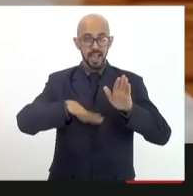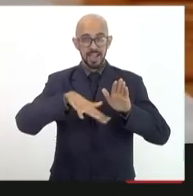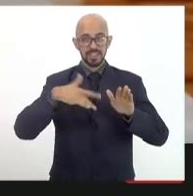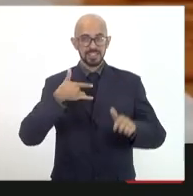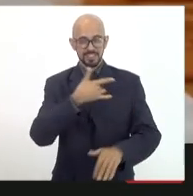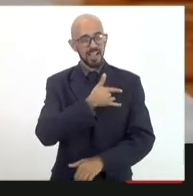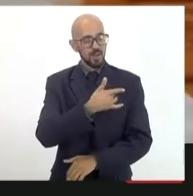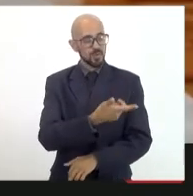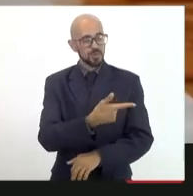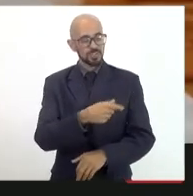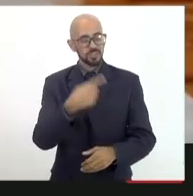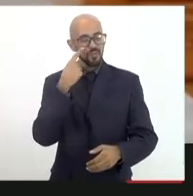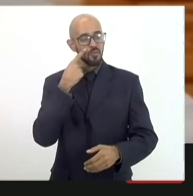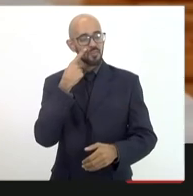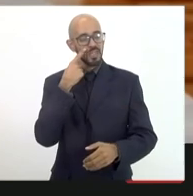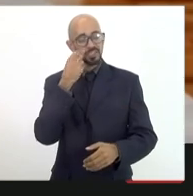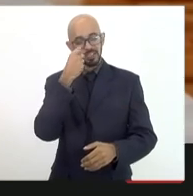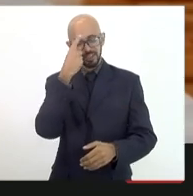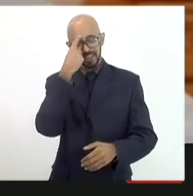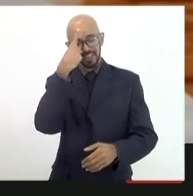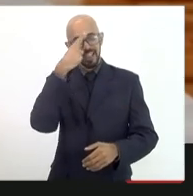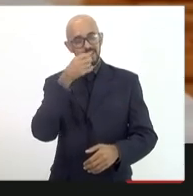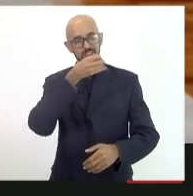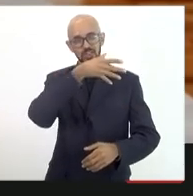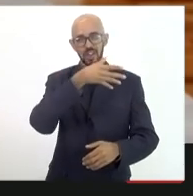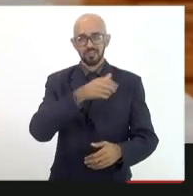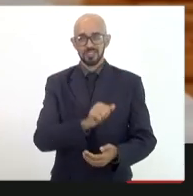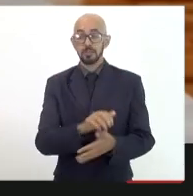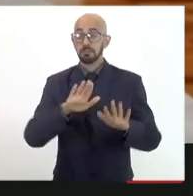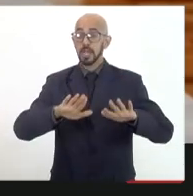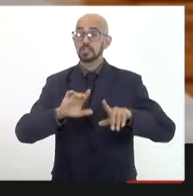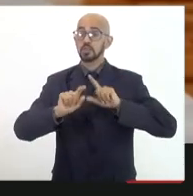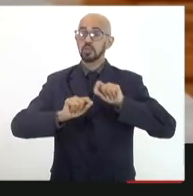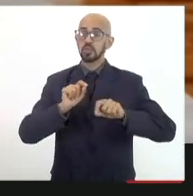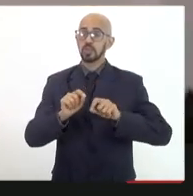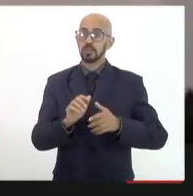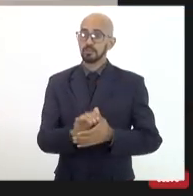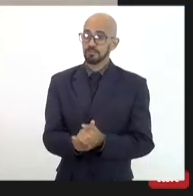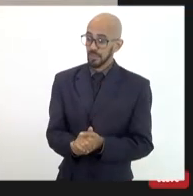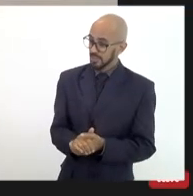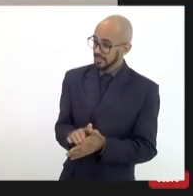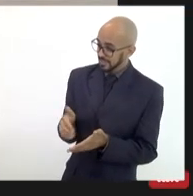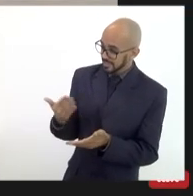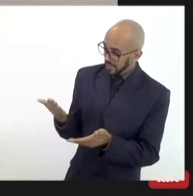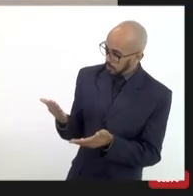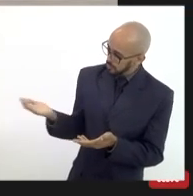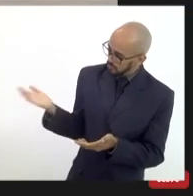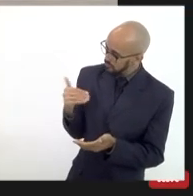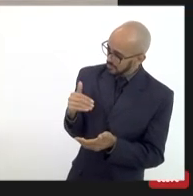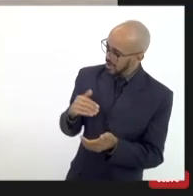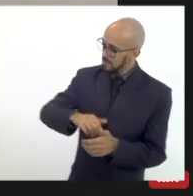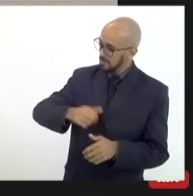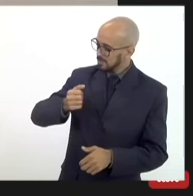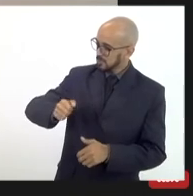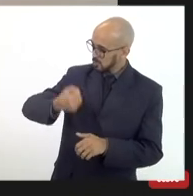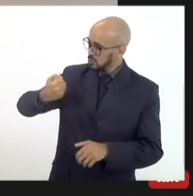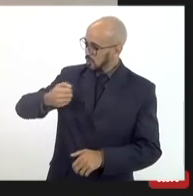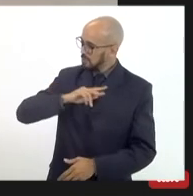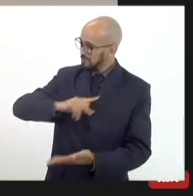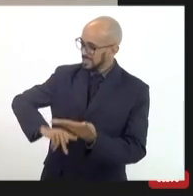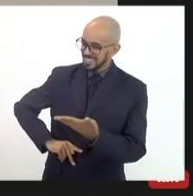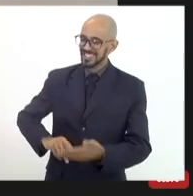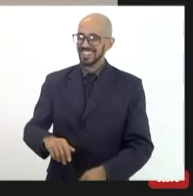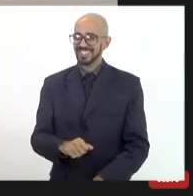a gente tem mais algumas ideias mas de pronto vamos no chopp então presidente vamos lá vamos lá ajuda